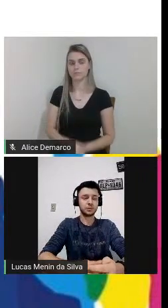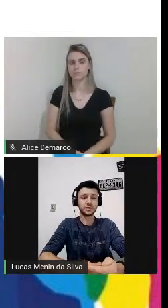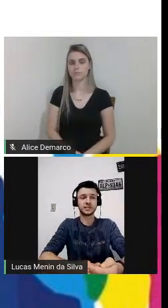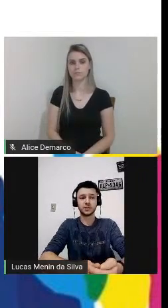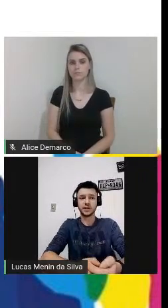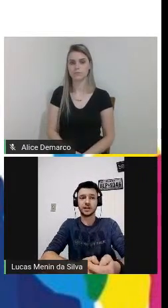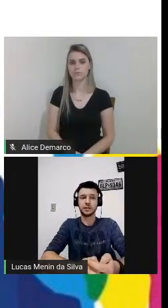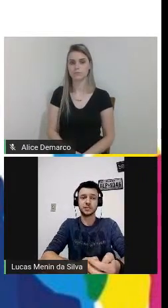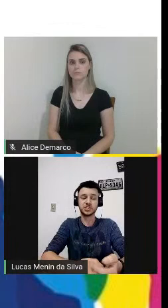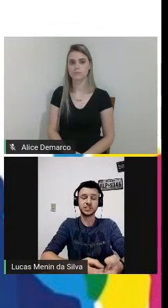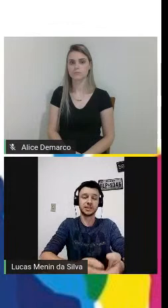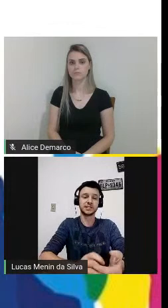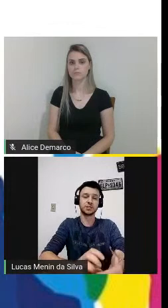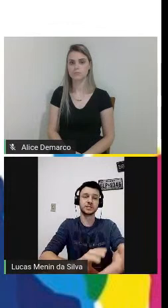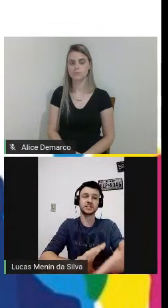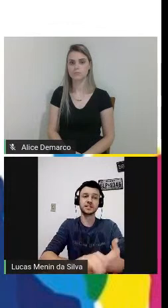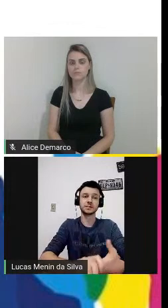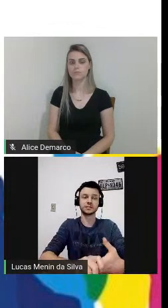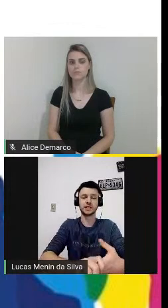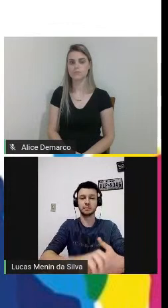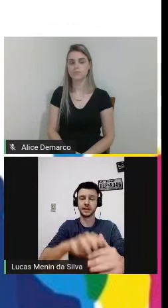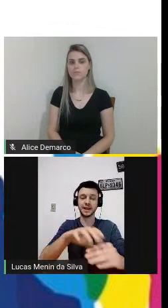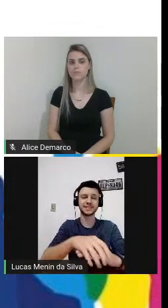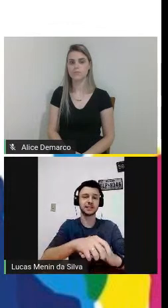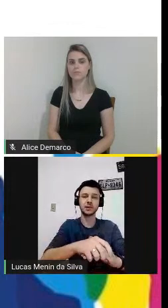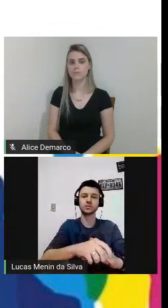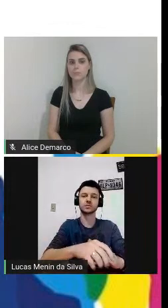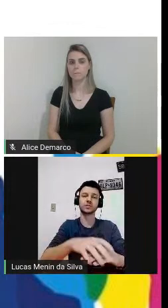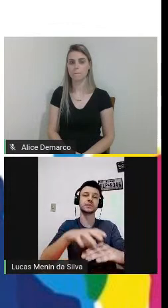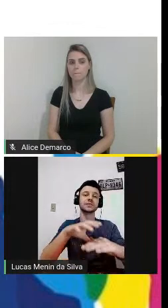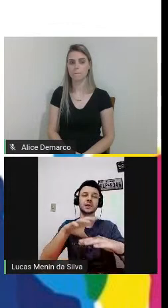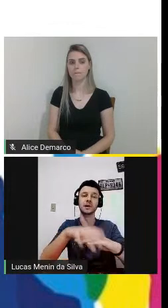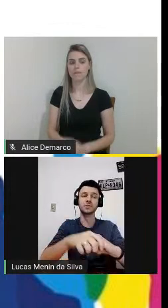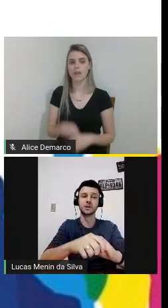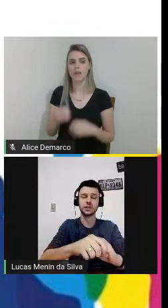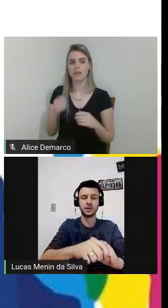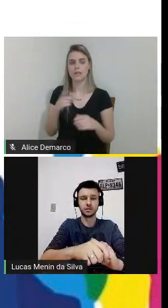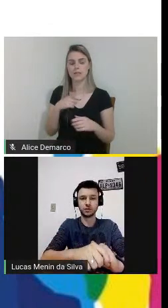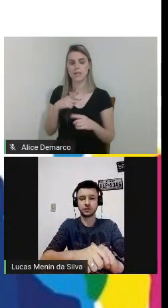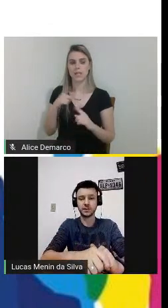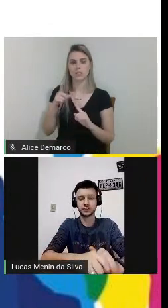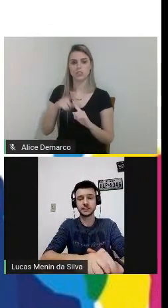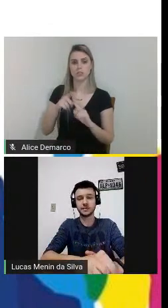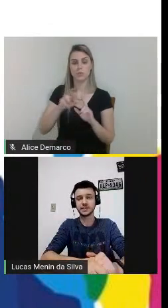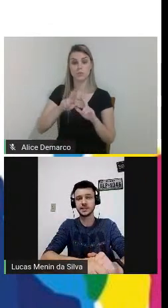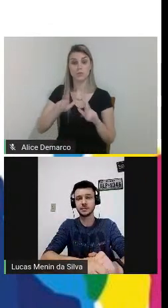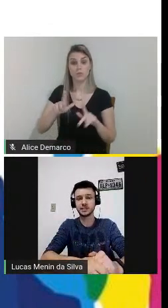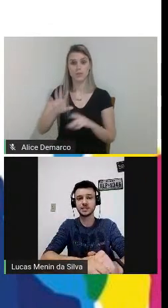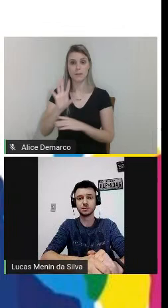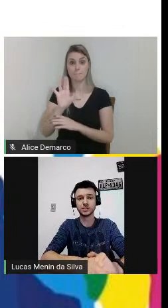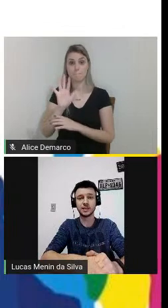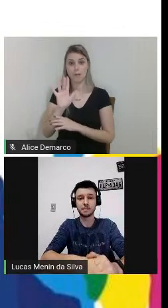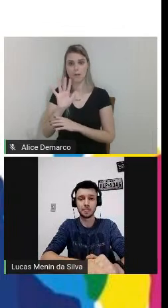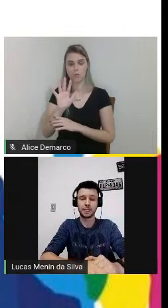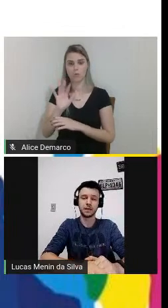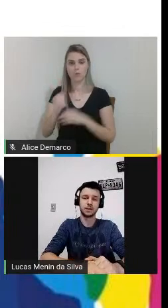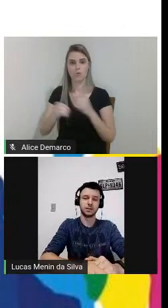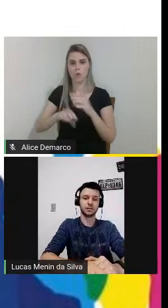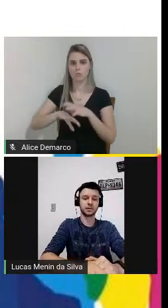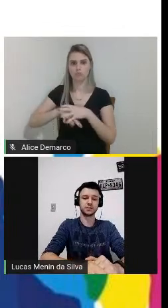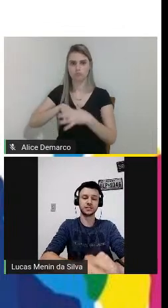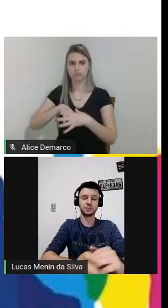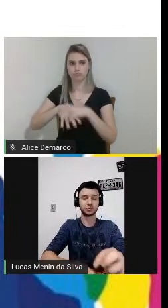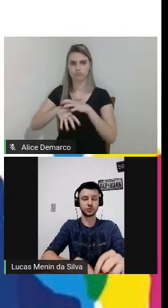a obtenção da medida da geometria da pegada da mão do formato da mão foi feito através de massinha de modelar